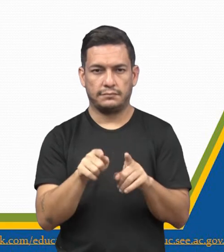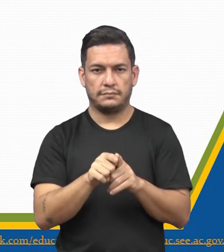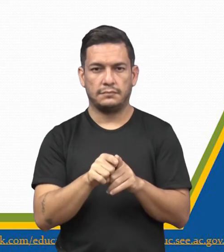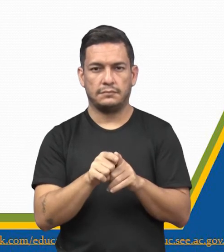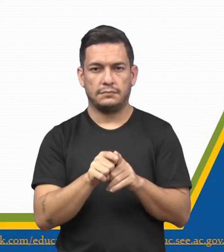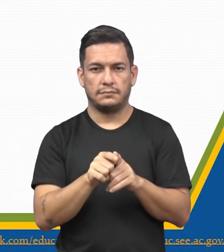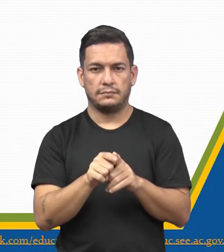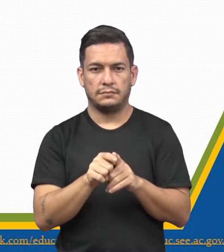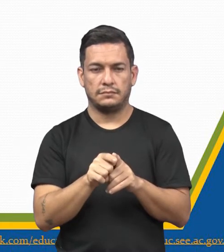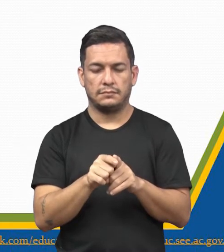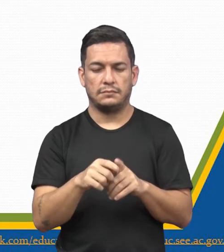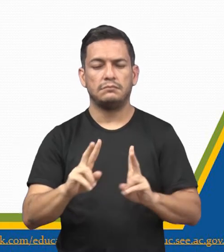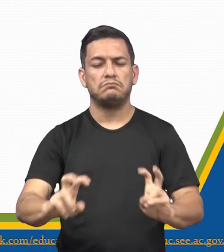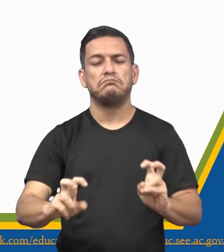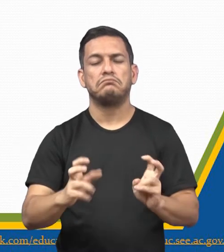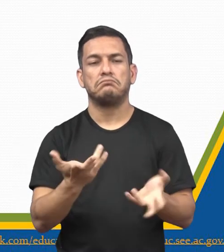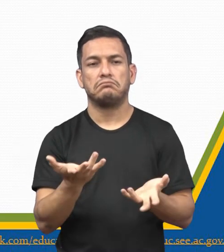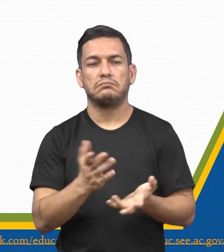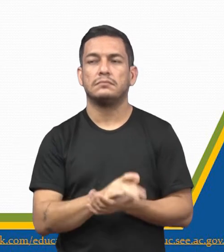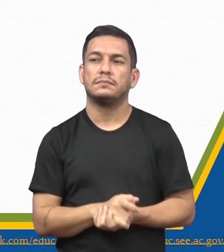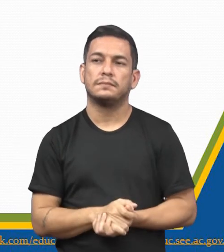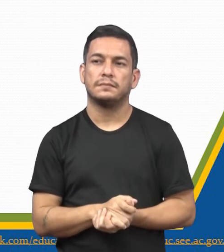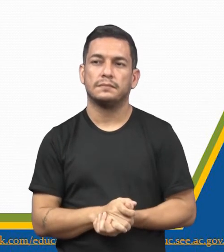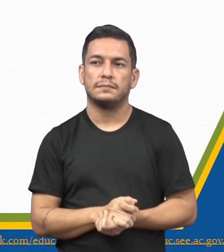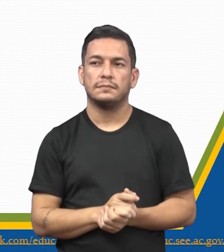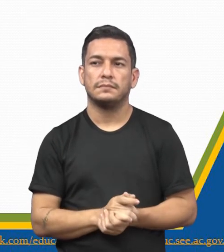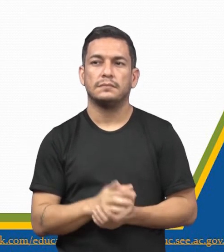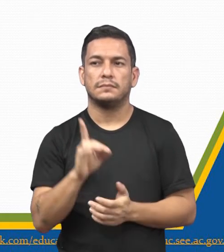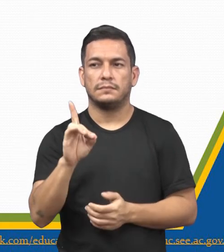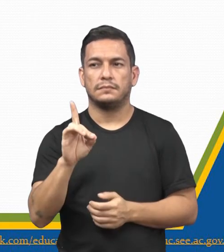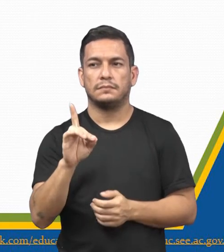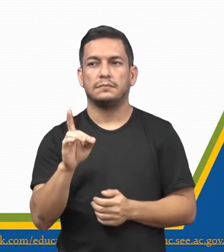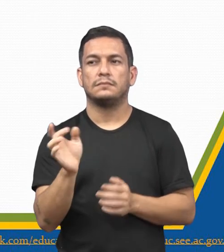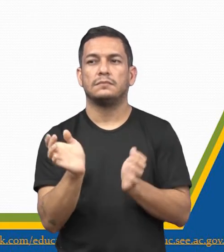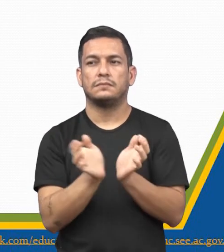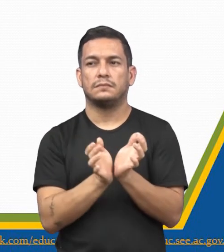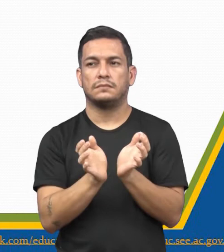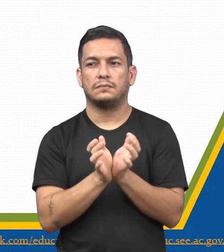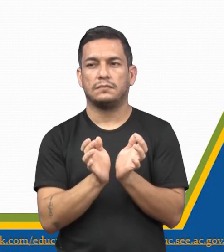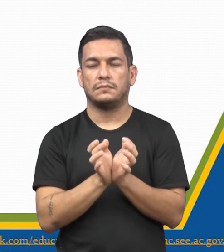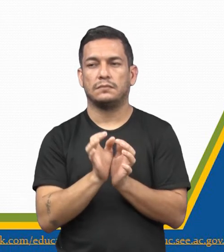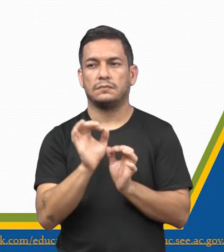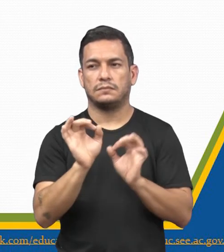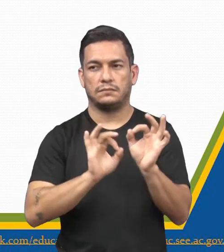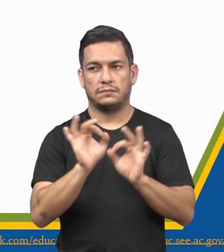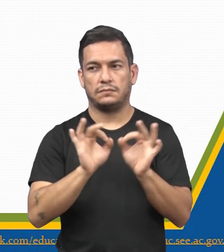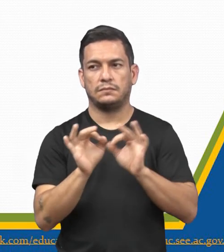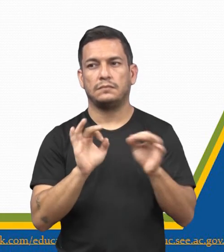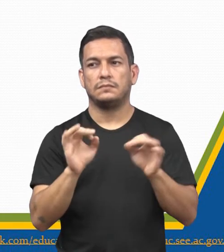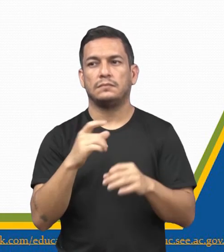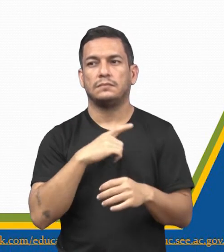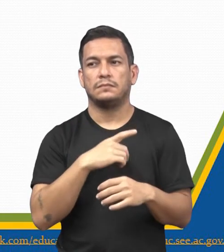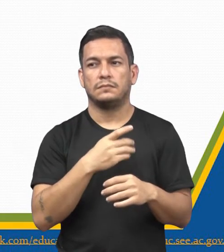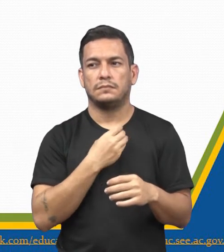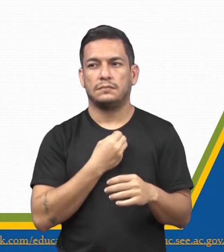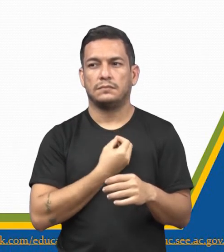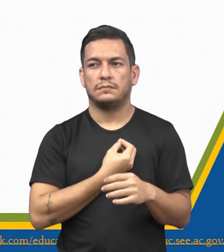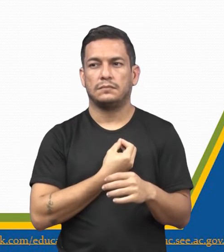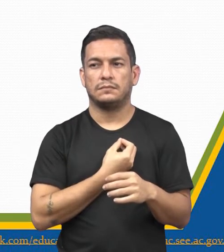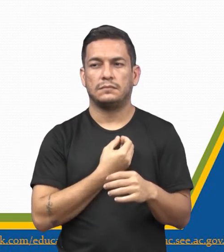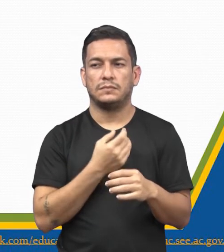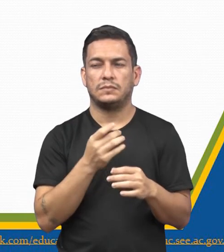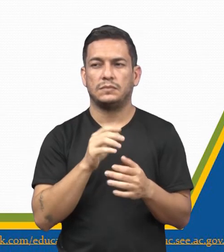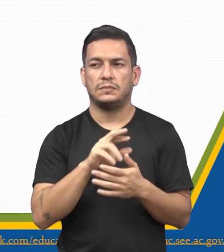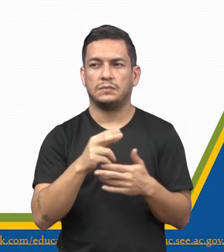Reconhecida por essa sociedade? Vamos para a próxima. D, conjunto ordenado de partes encadeadas